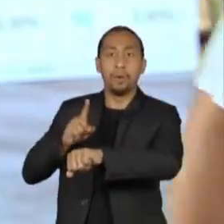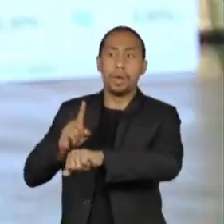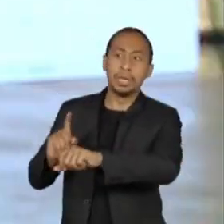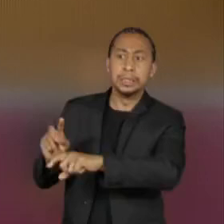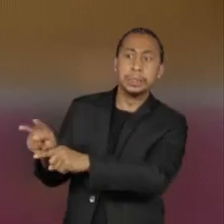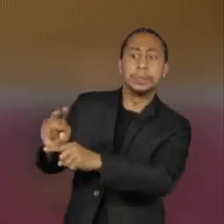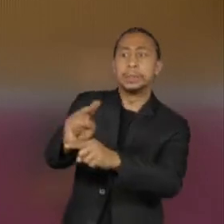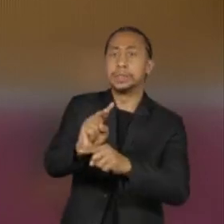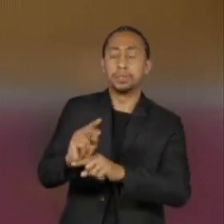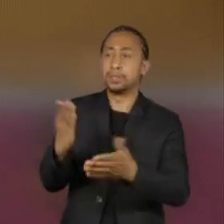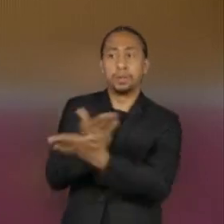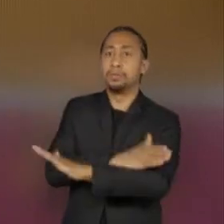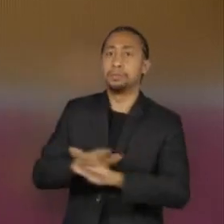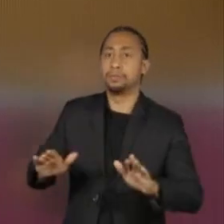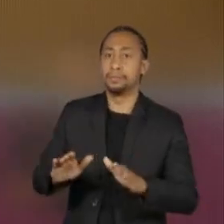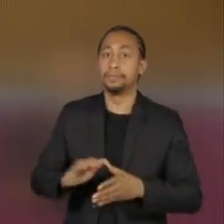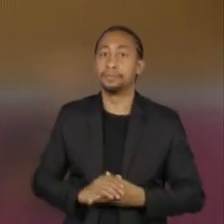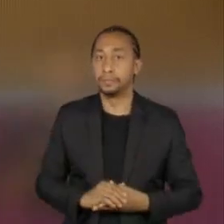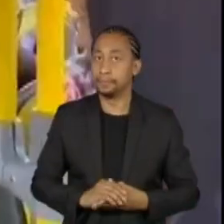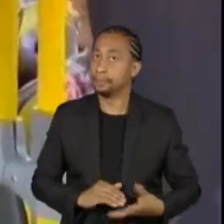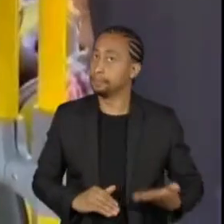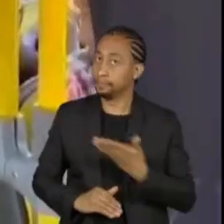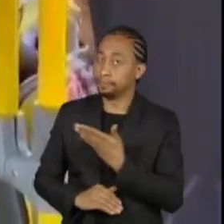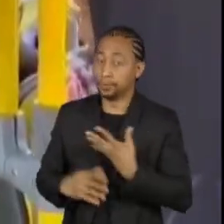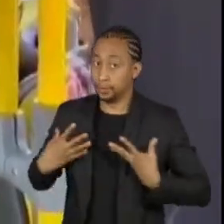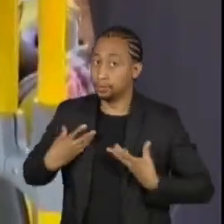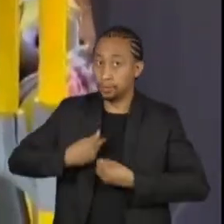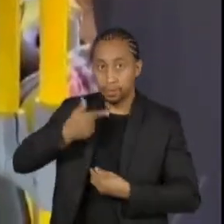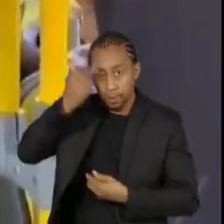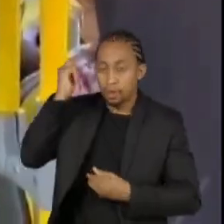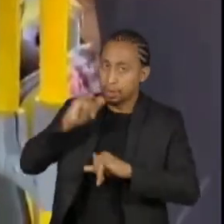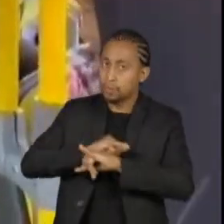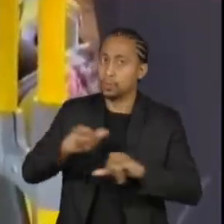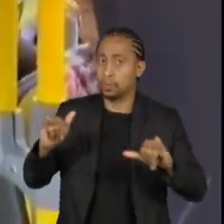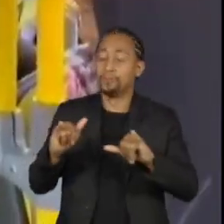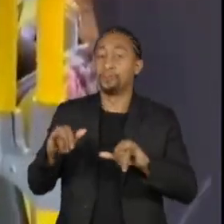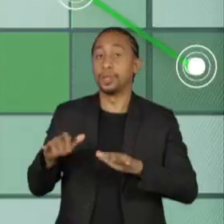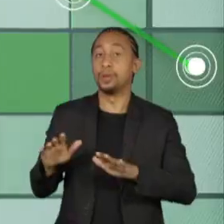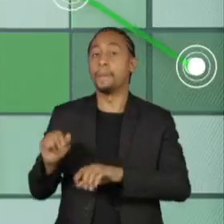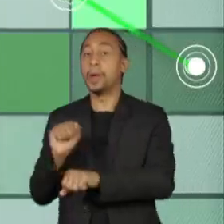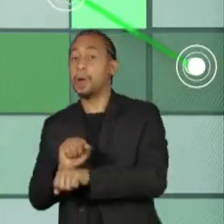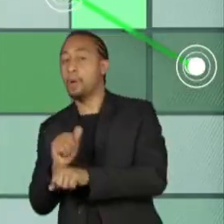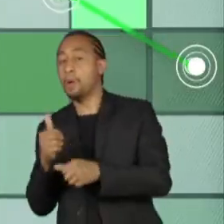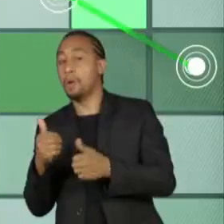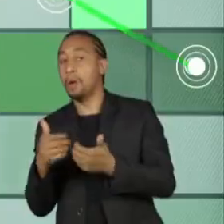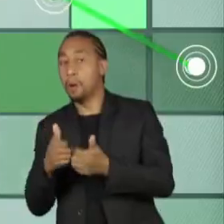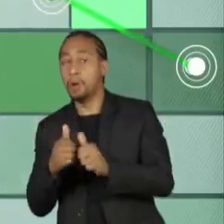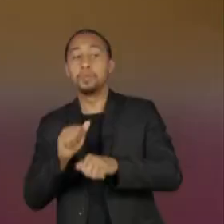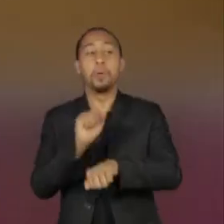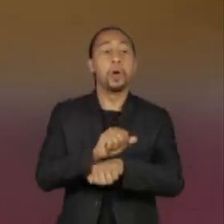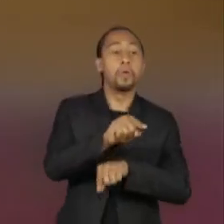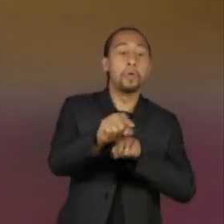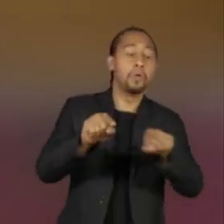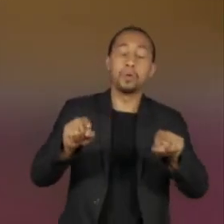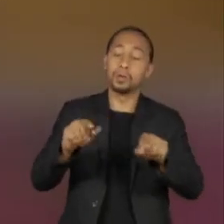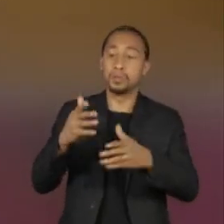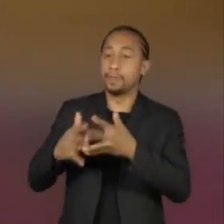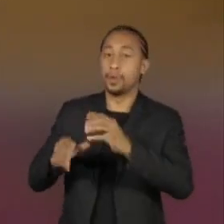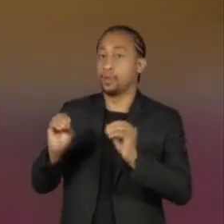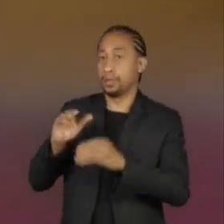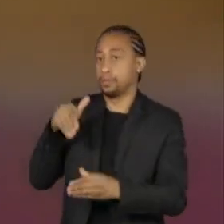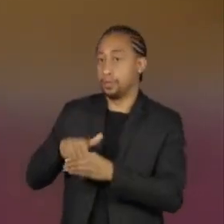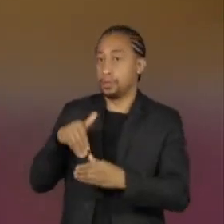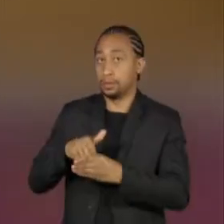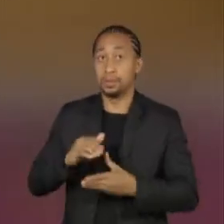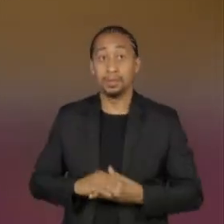fiscalização. Moraes afirmou que nenhuma das operações impediu que as pessoas registrassem os votos. Um ônibus